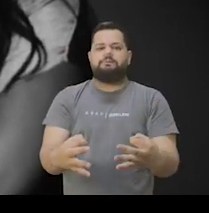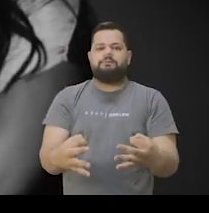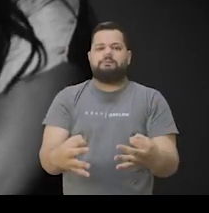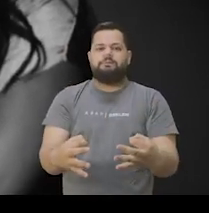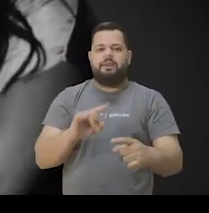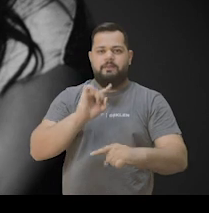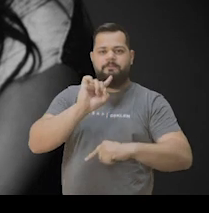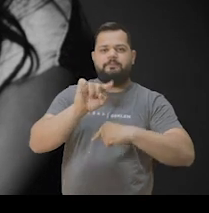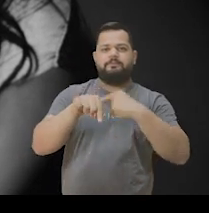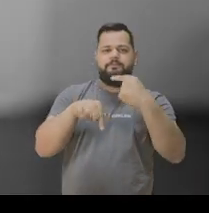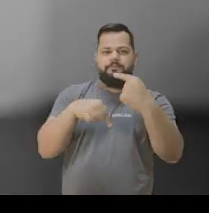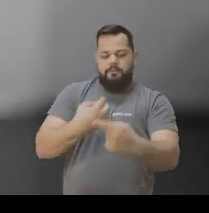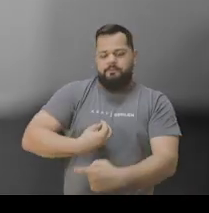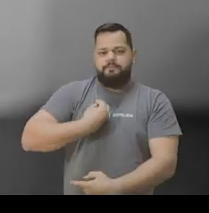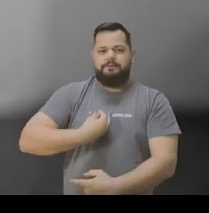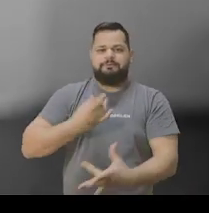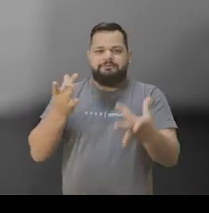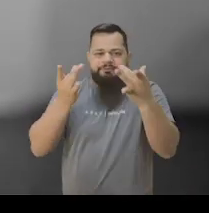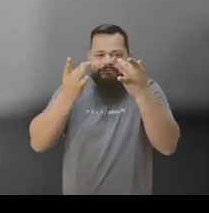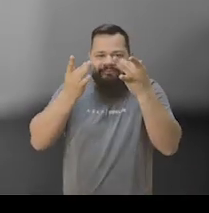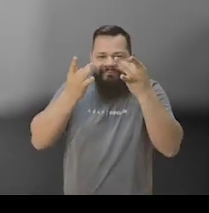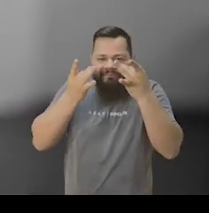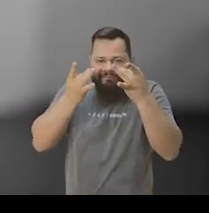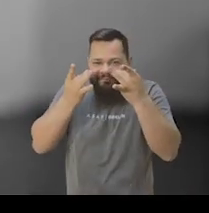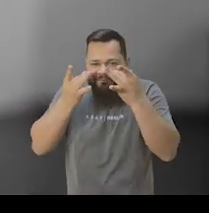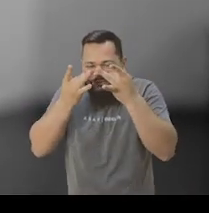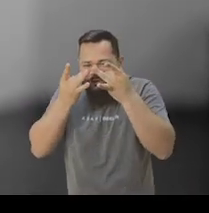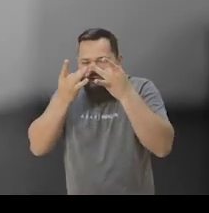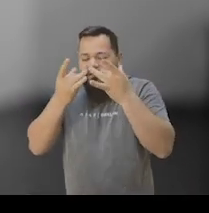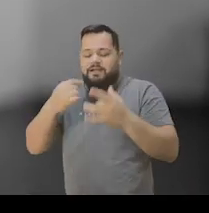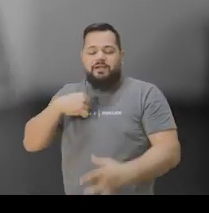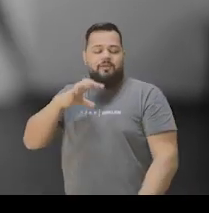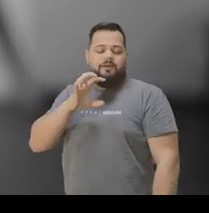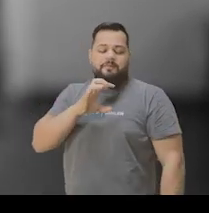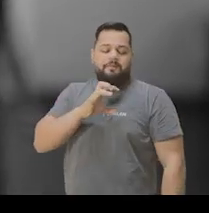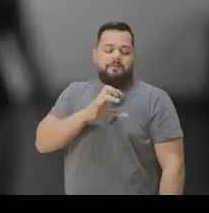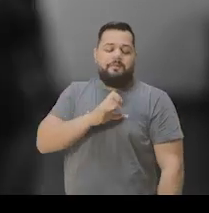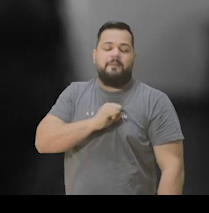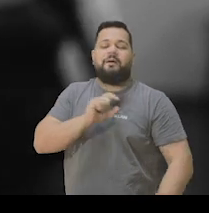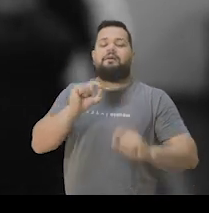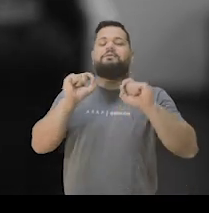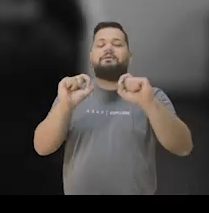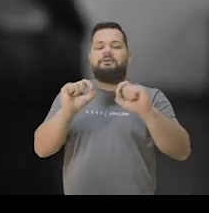No dia seguinte, estava de volta, para fazer o que eu mais amei fazer.